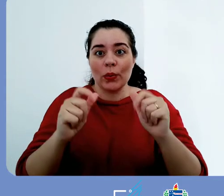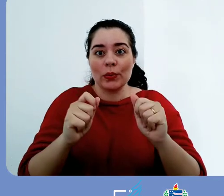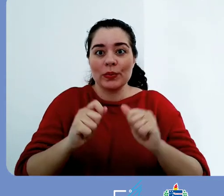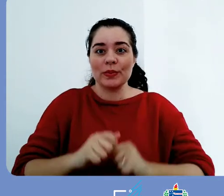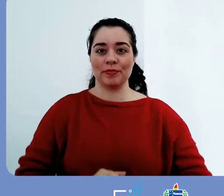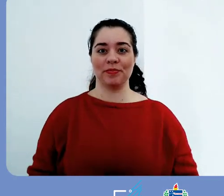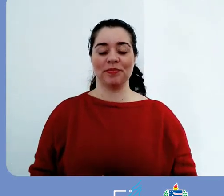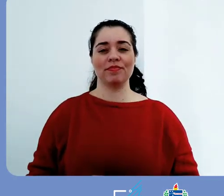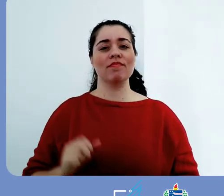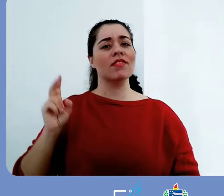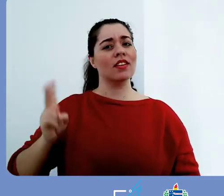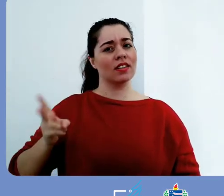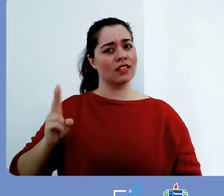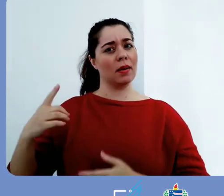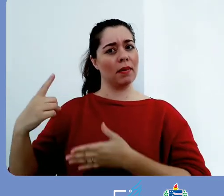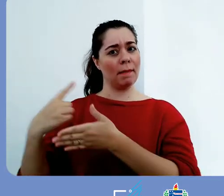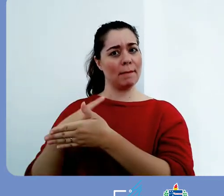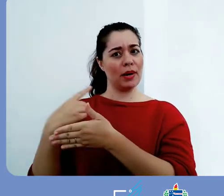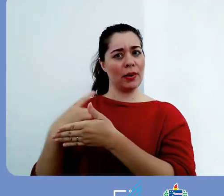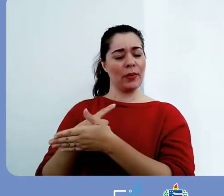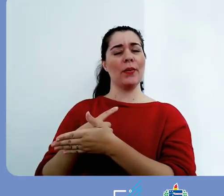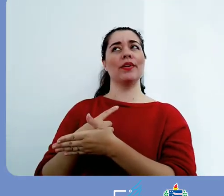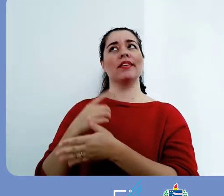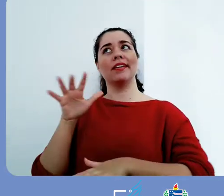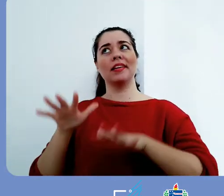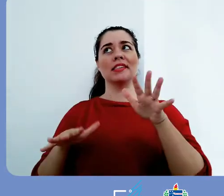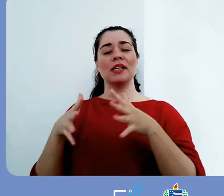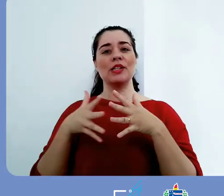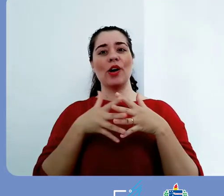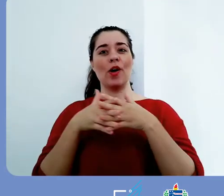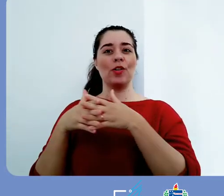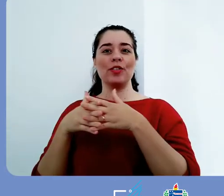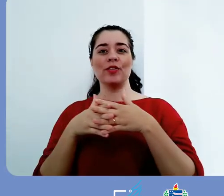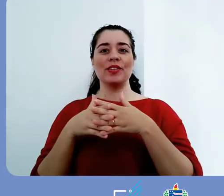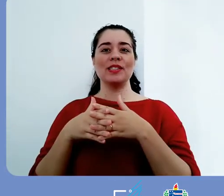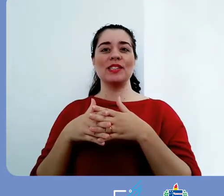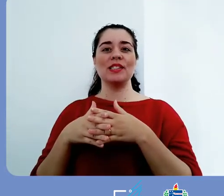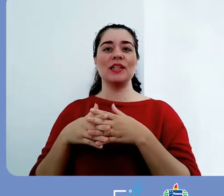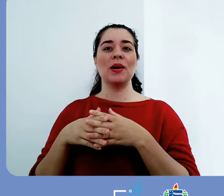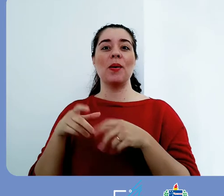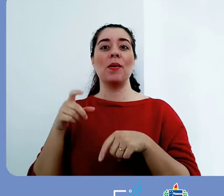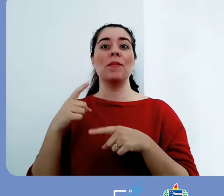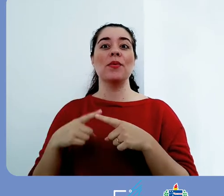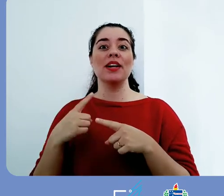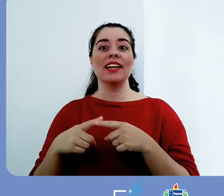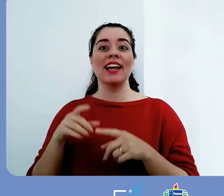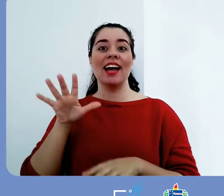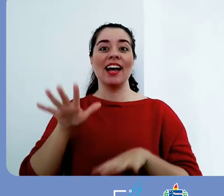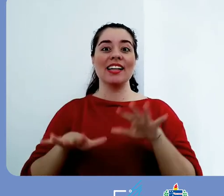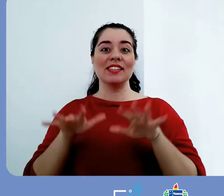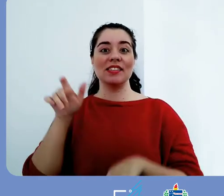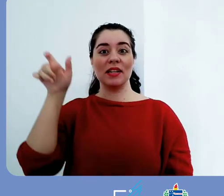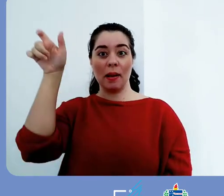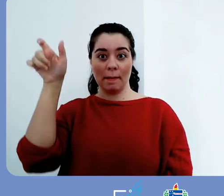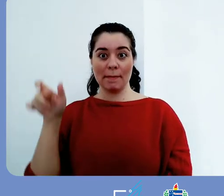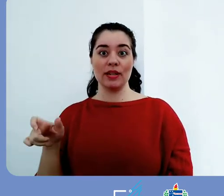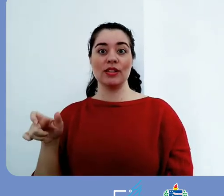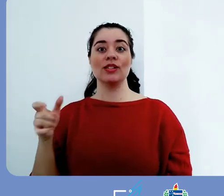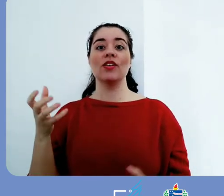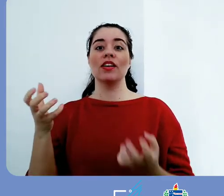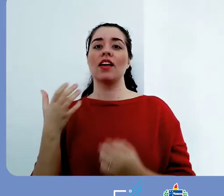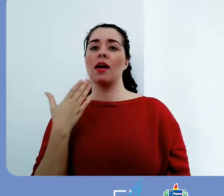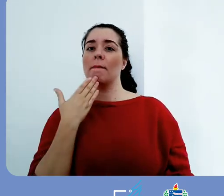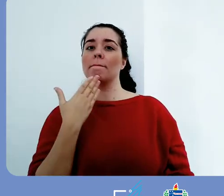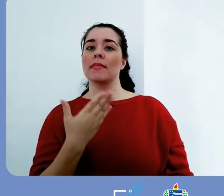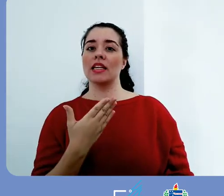acesso a toda essa produção científica, uma vez que fica disponibilizado na internet para todos. Uma pergunta que